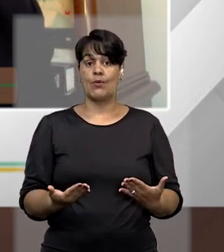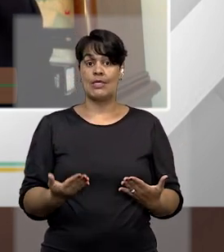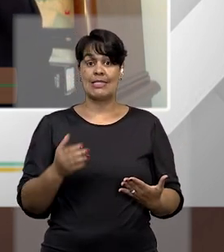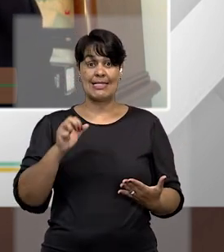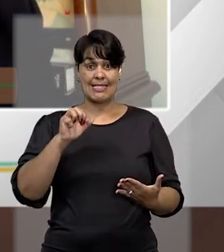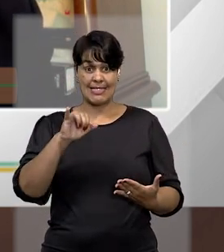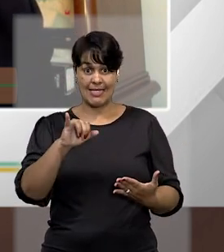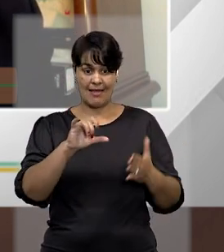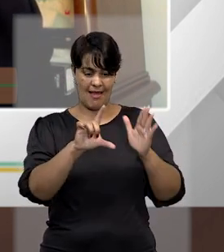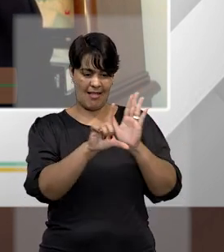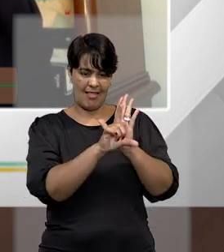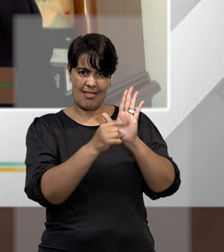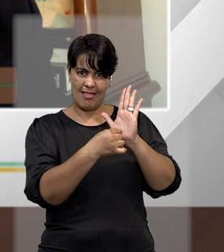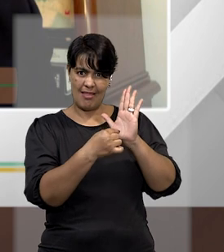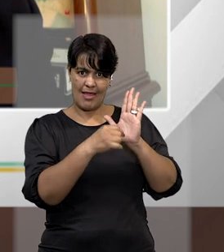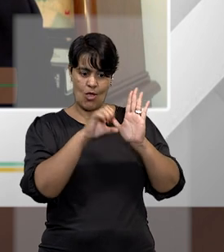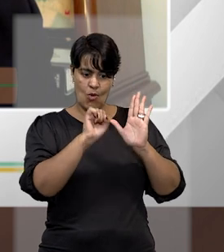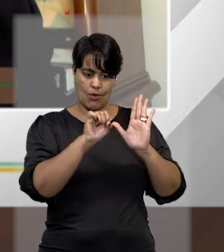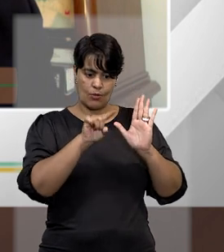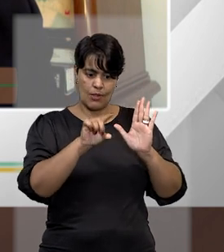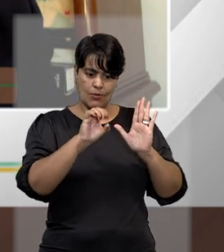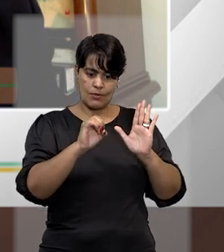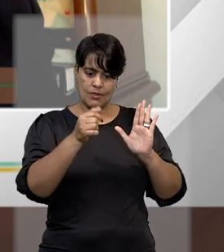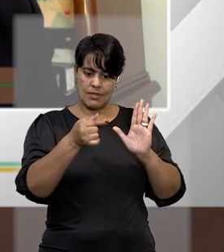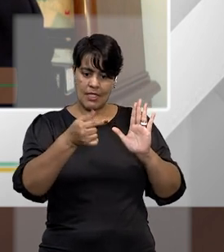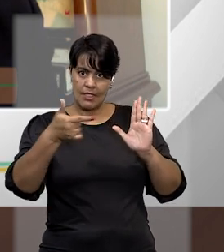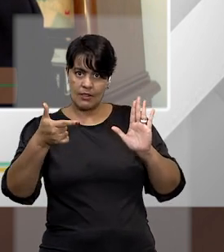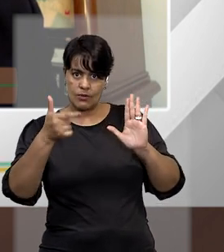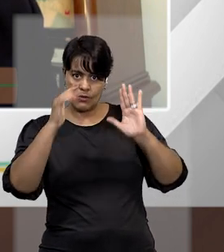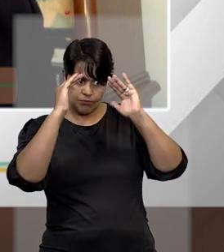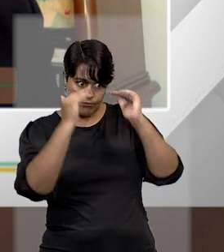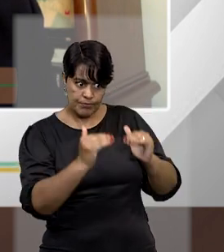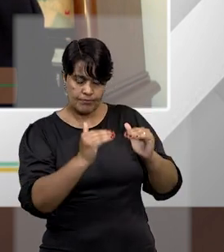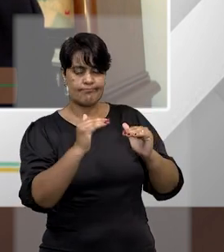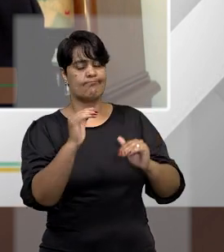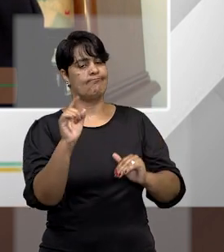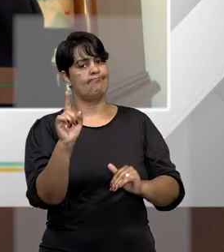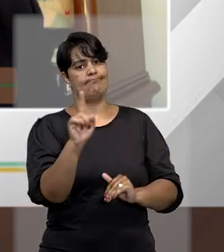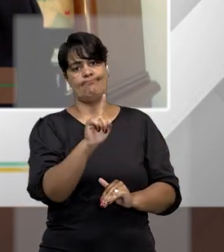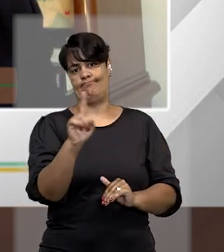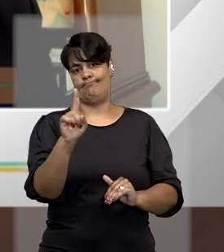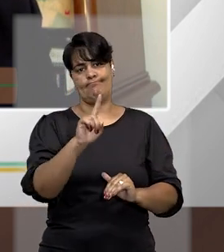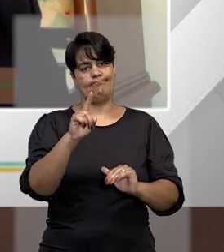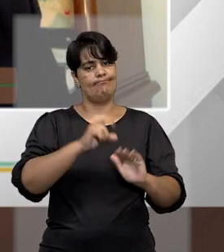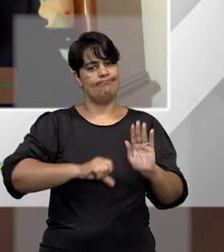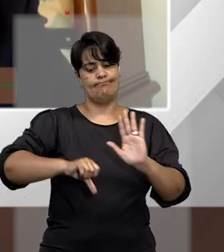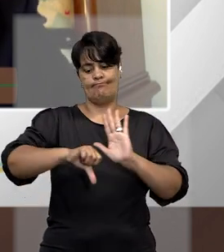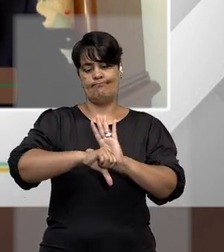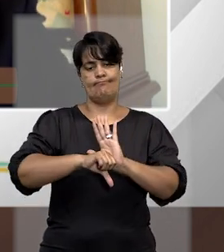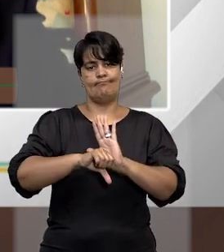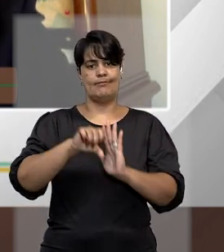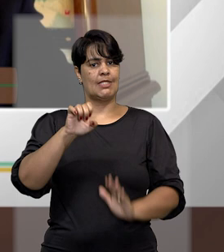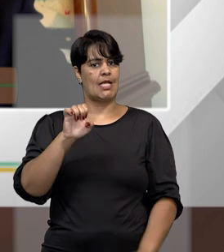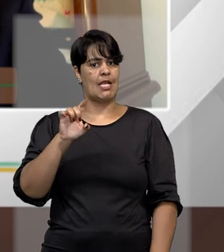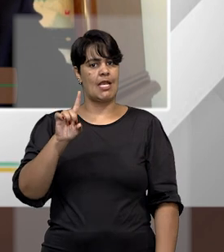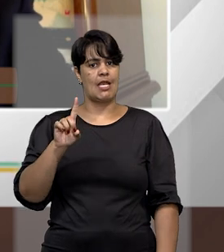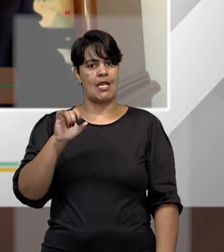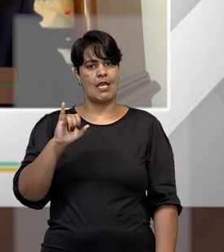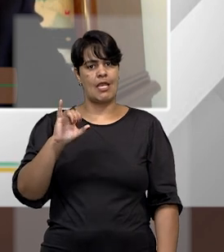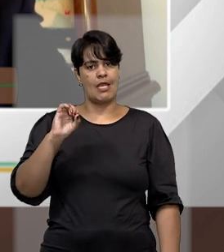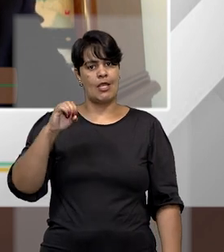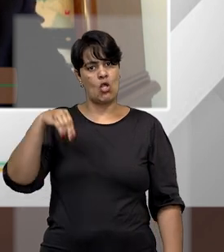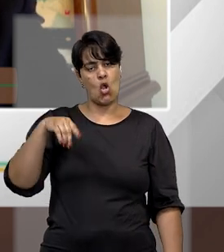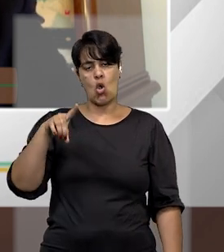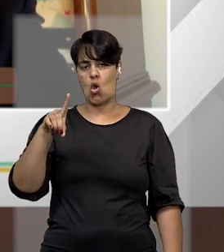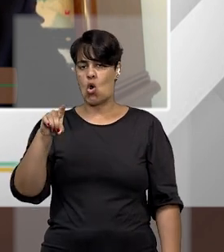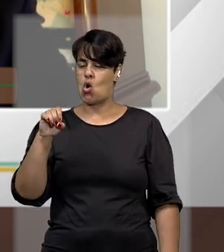.072, então não é possível se ter uma uma conduta